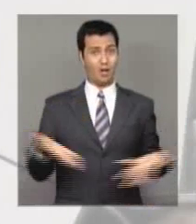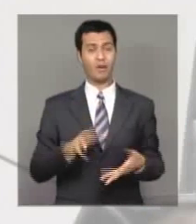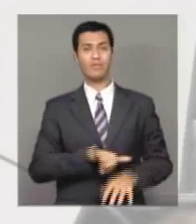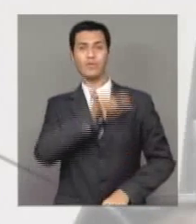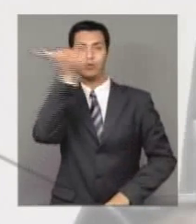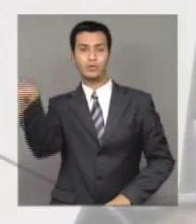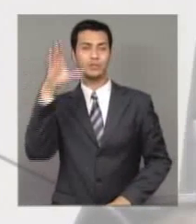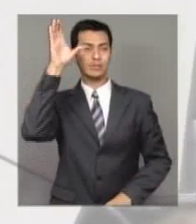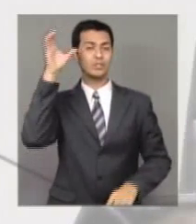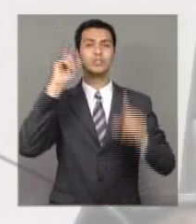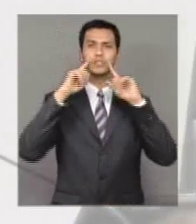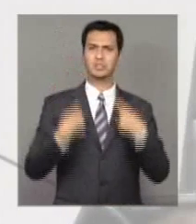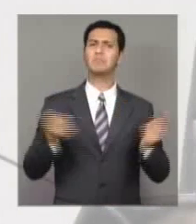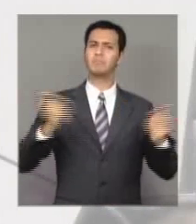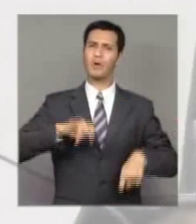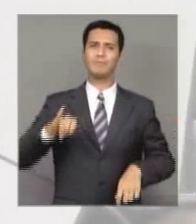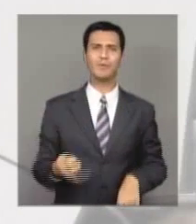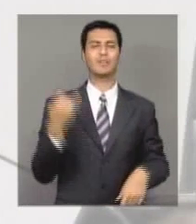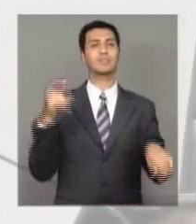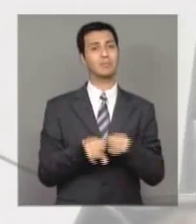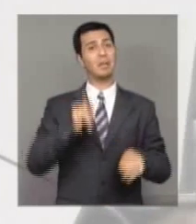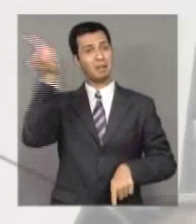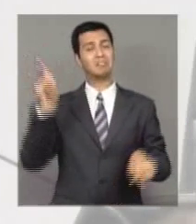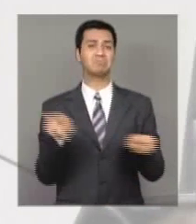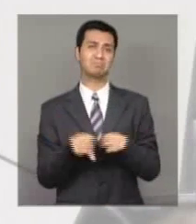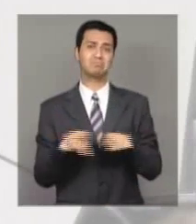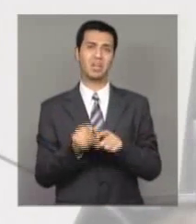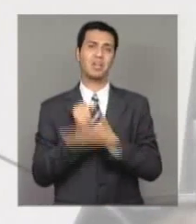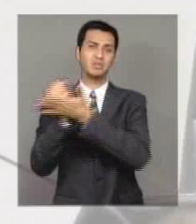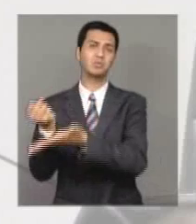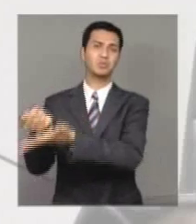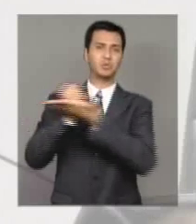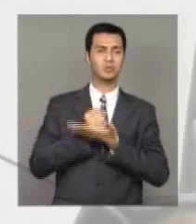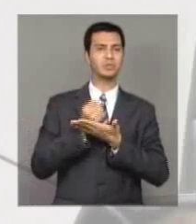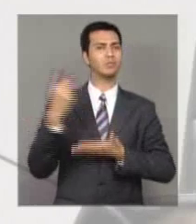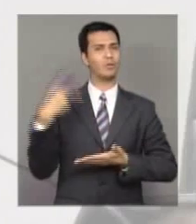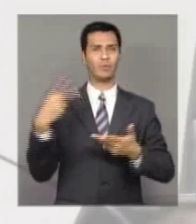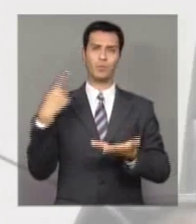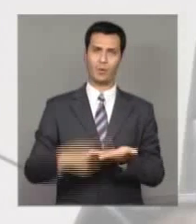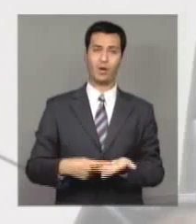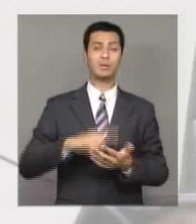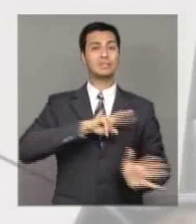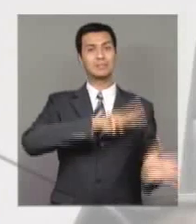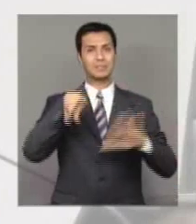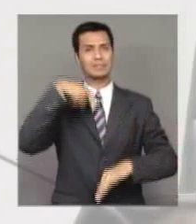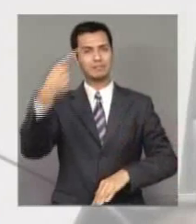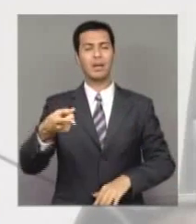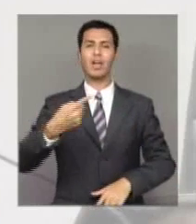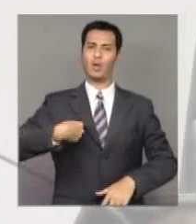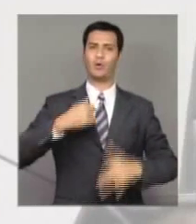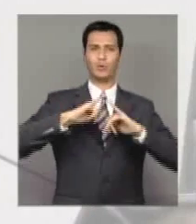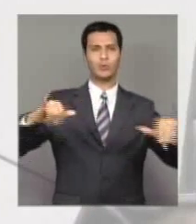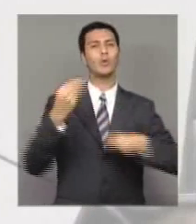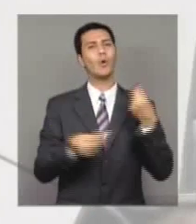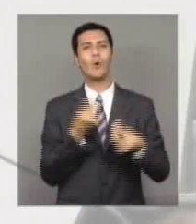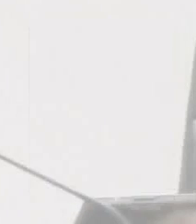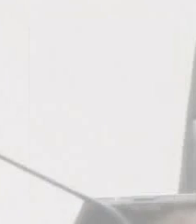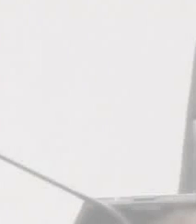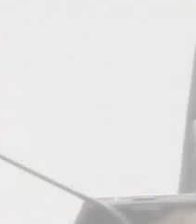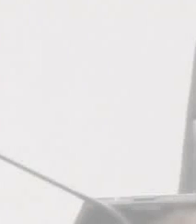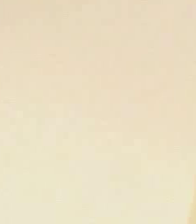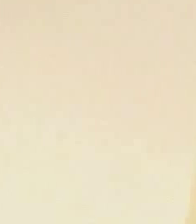proveitosa, tanto para nós como para eles. Na semana que vem, eu conto para você e para os nossos ouvintes como foi.